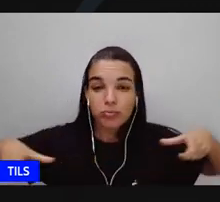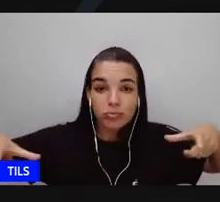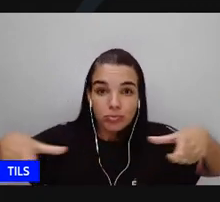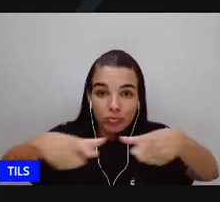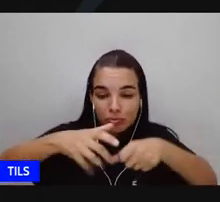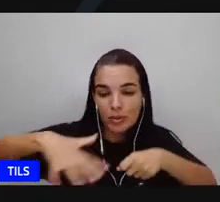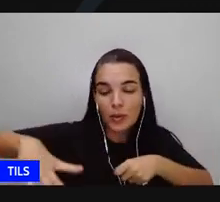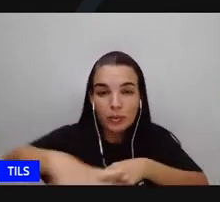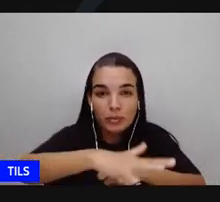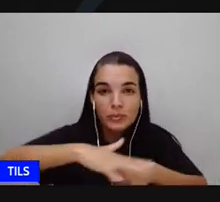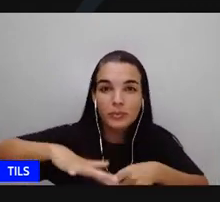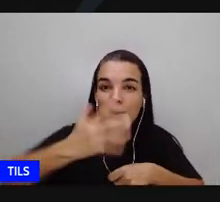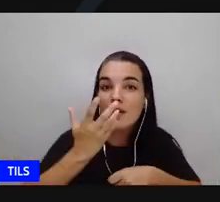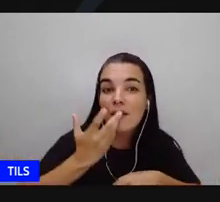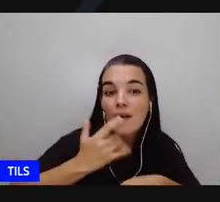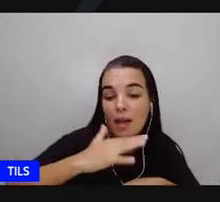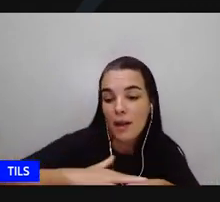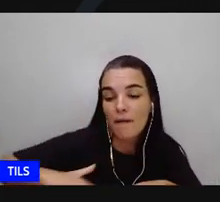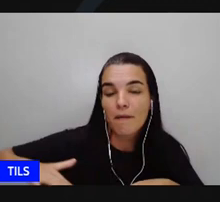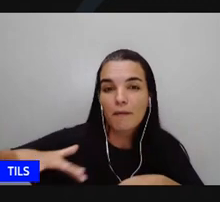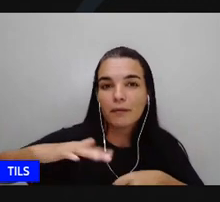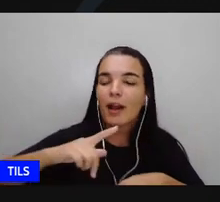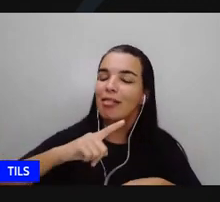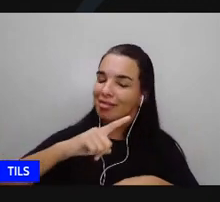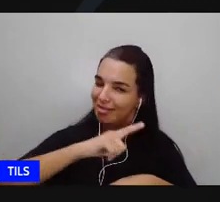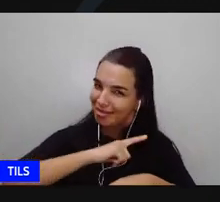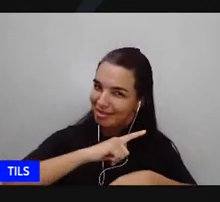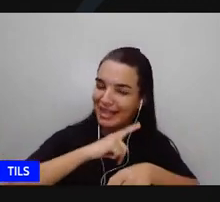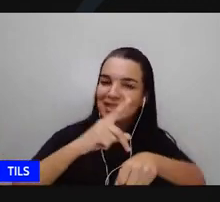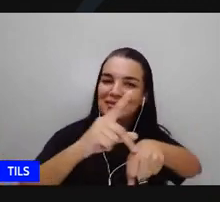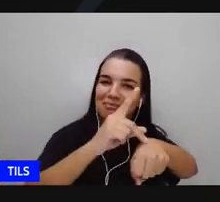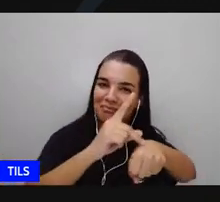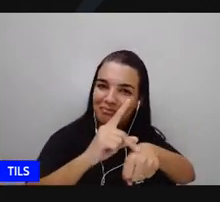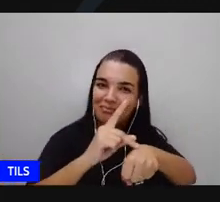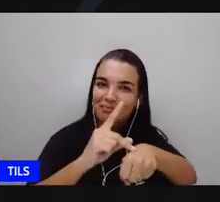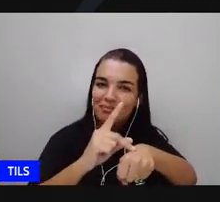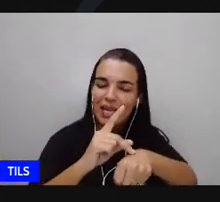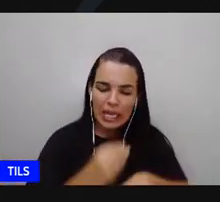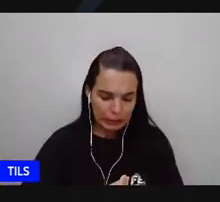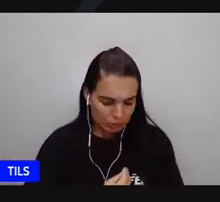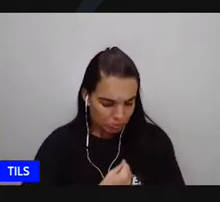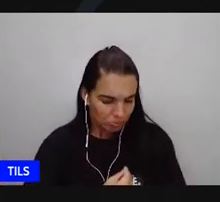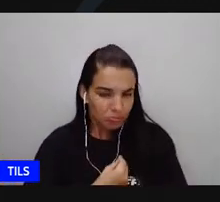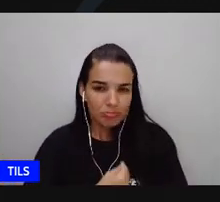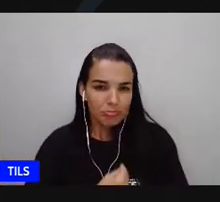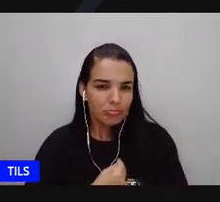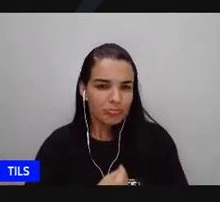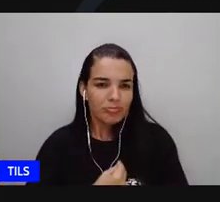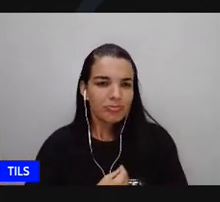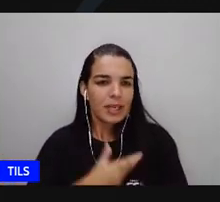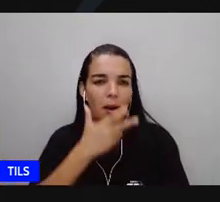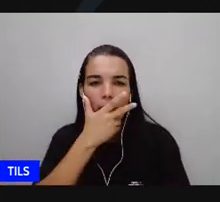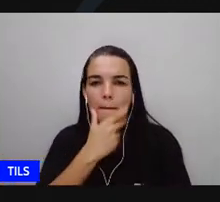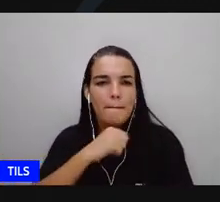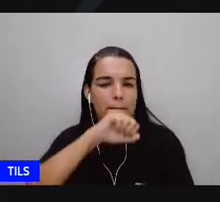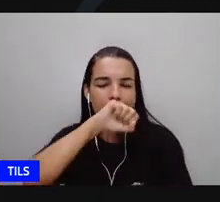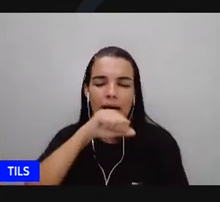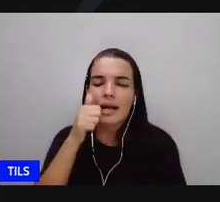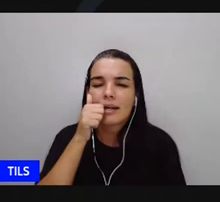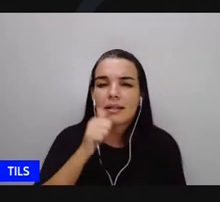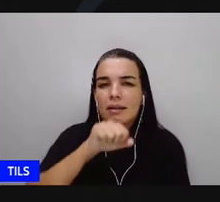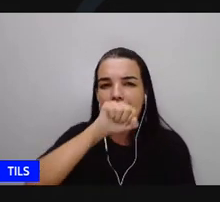aqui tem o enegrecer em tudo que vive a mãe o pai a